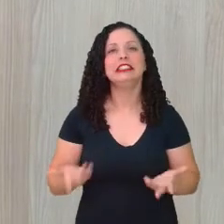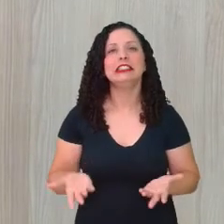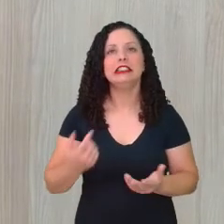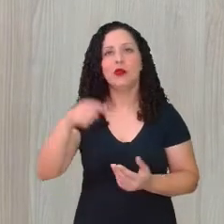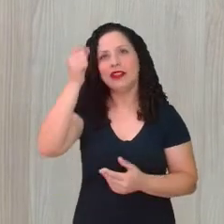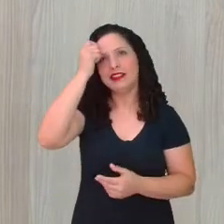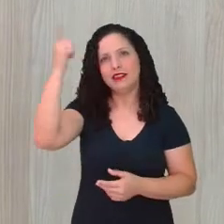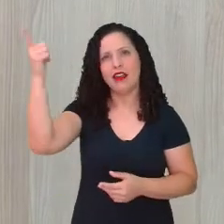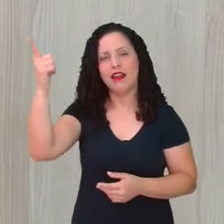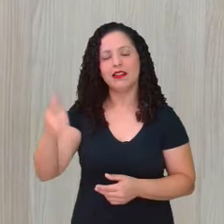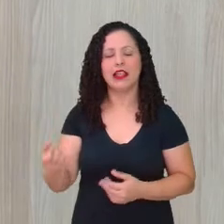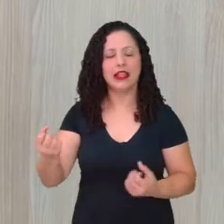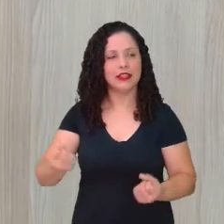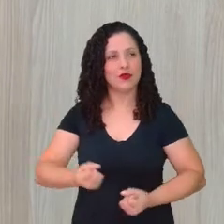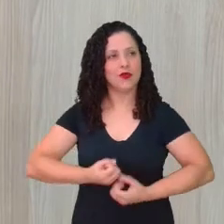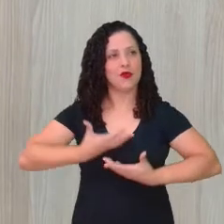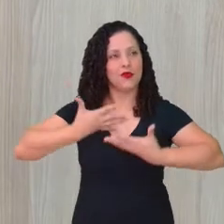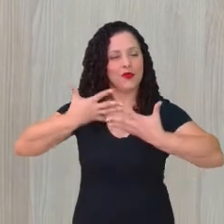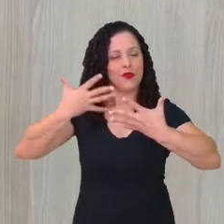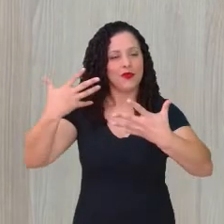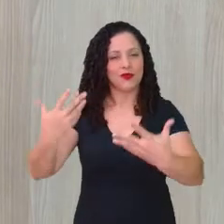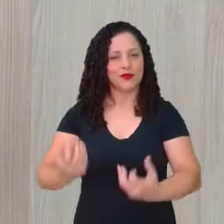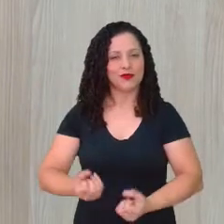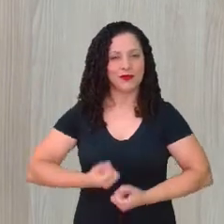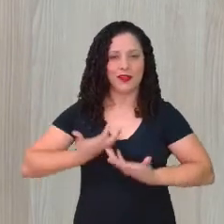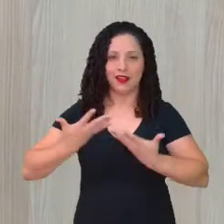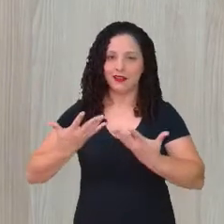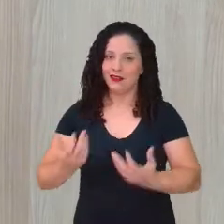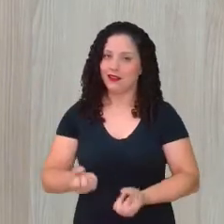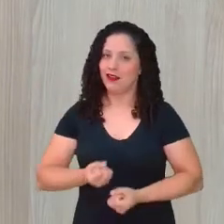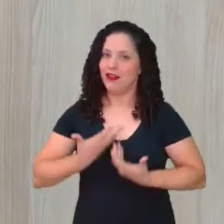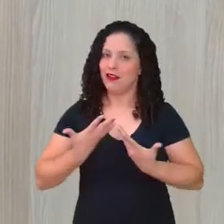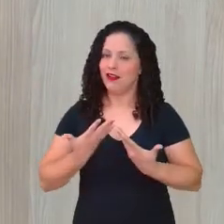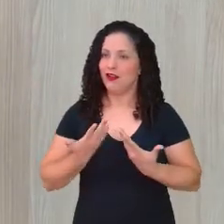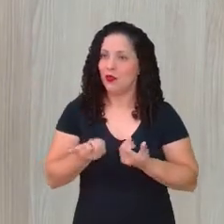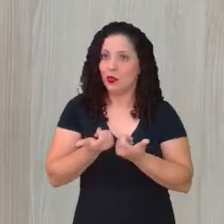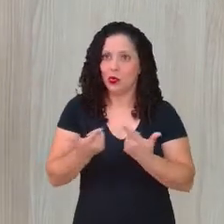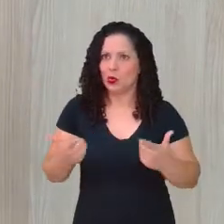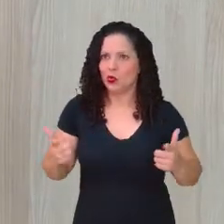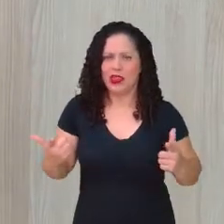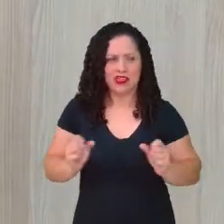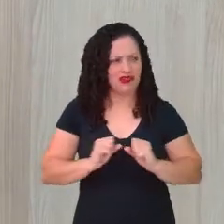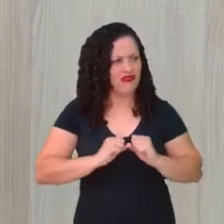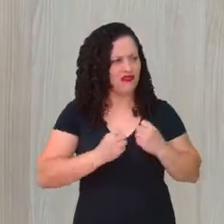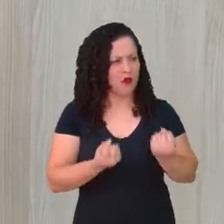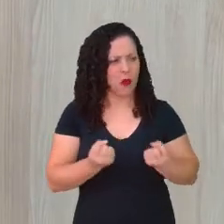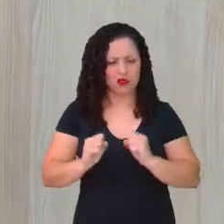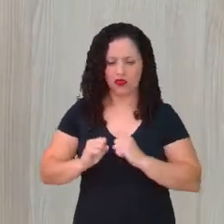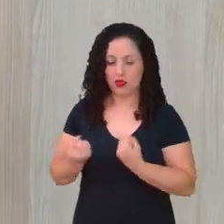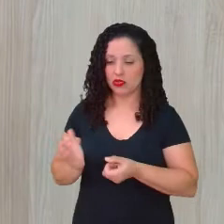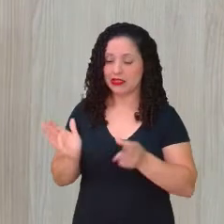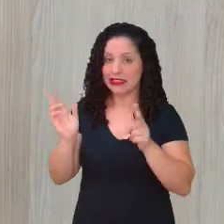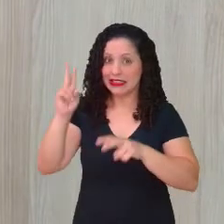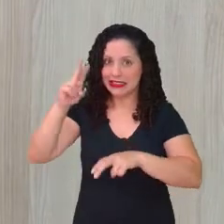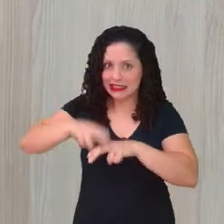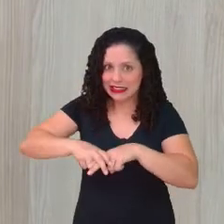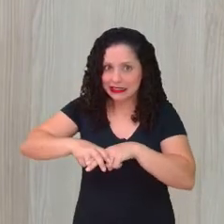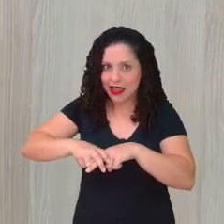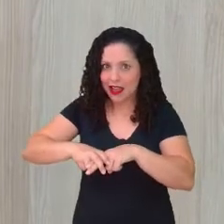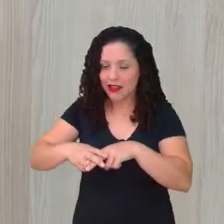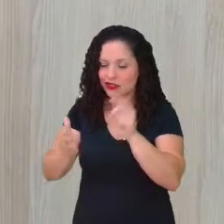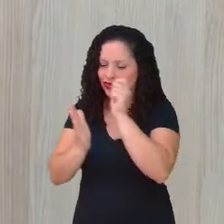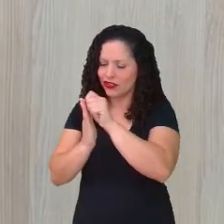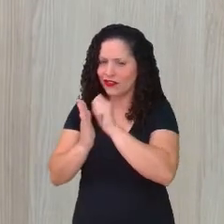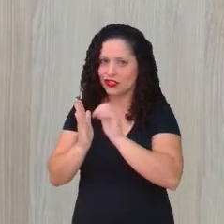do autor inspirado, assim. Que aí, faço nenhum outro esforço, sento aqui, escrevo e faço coisas